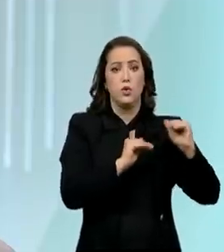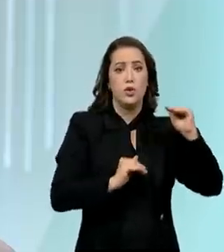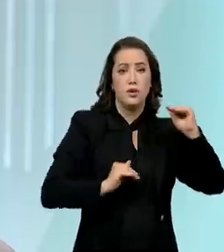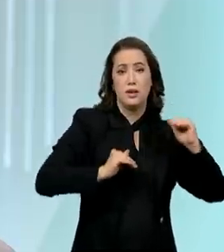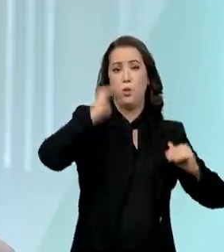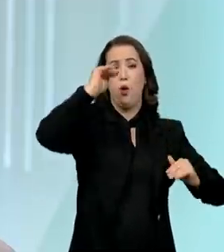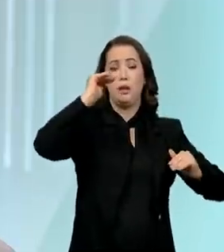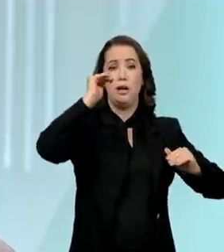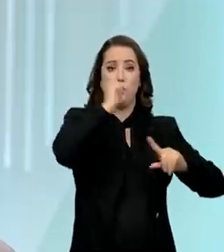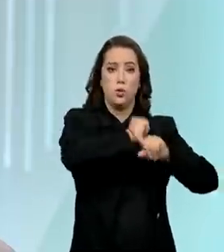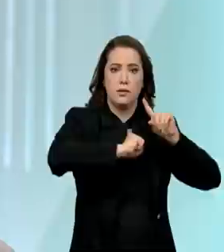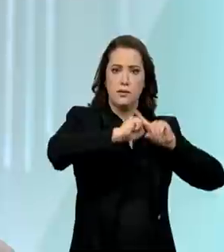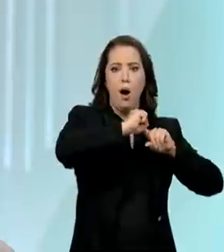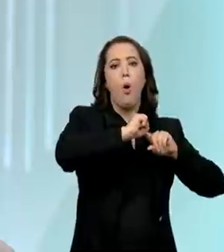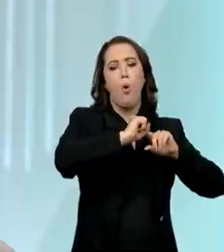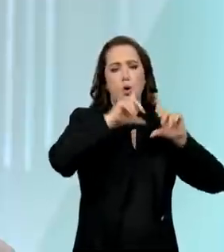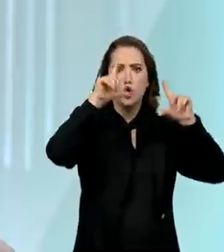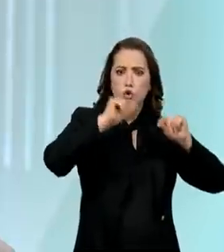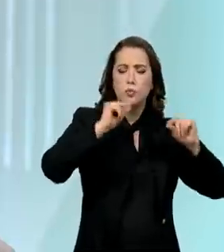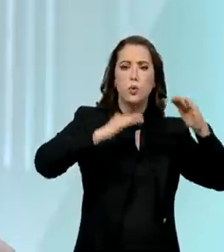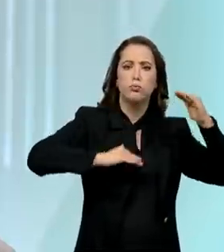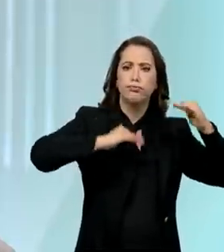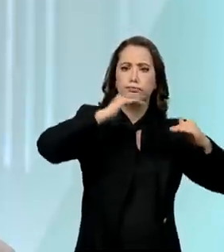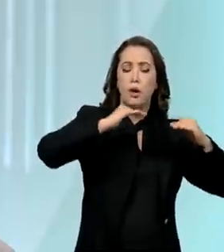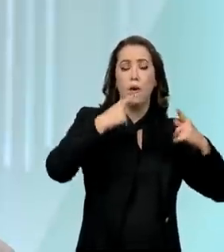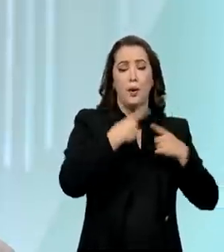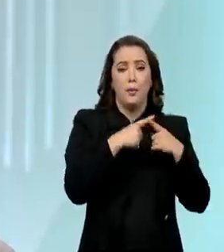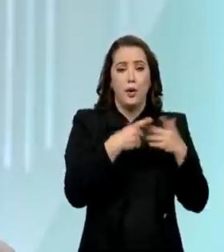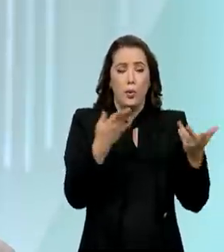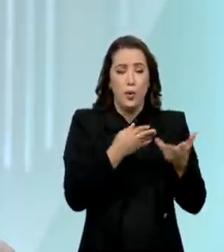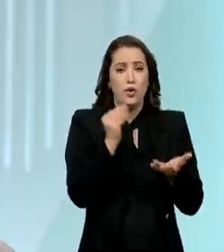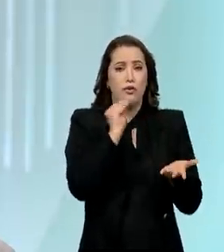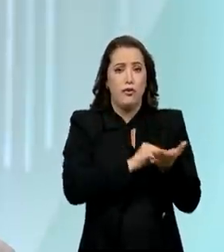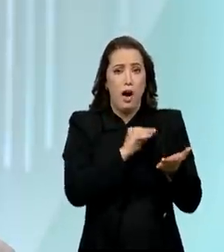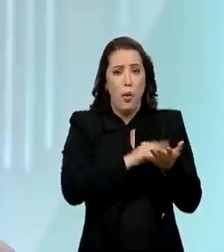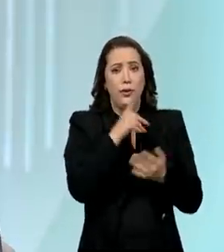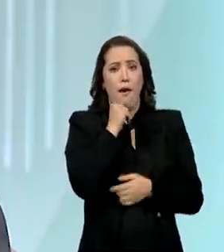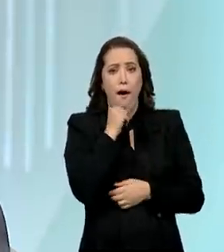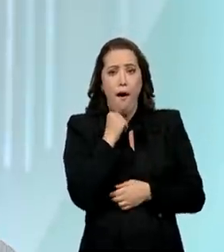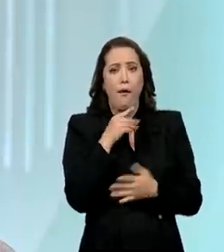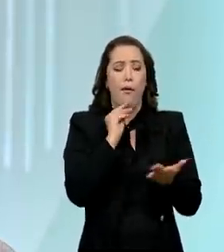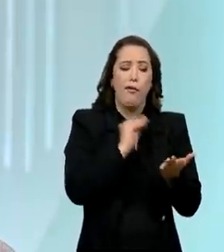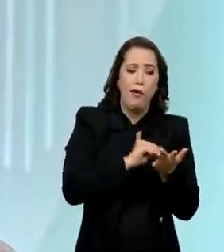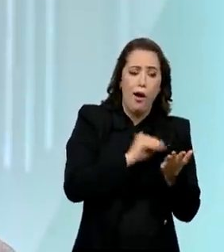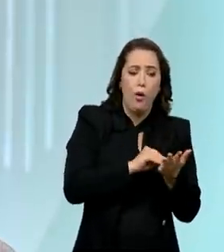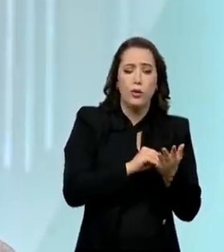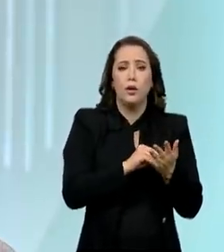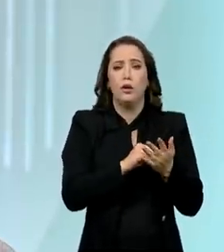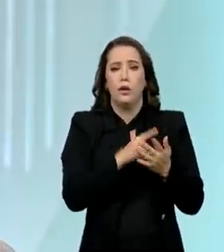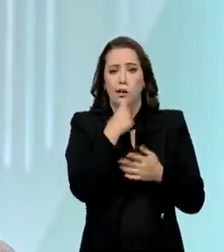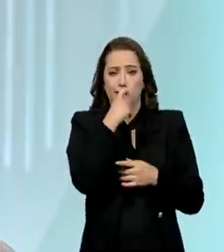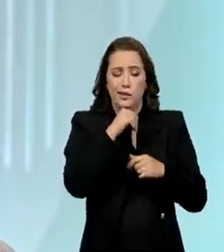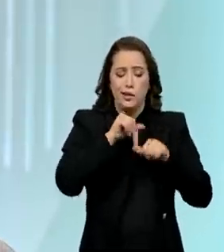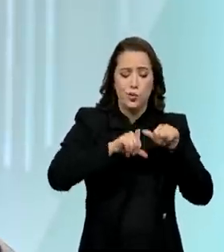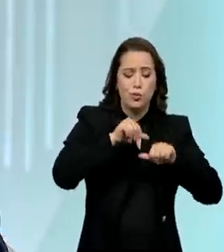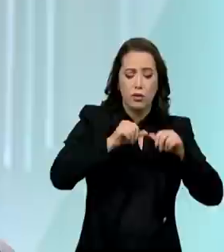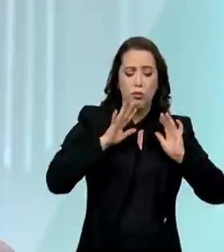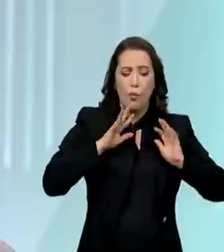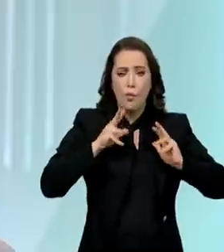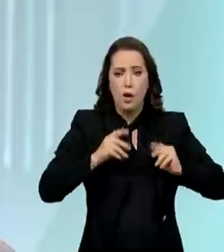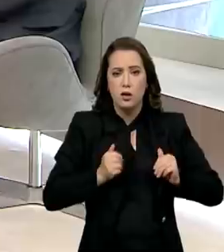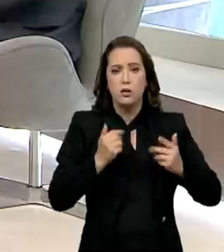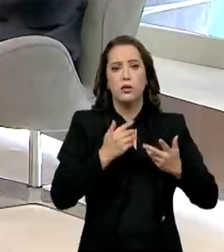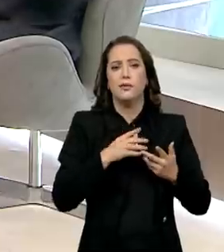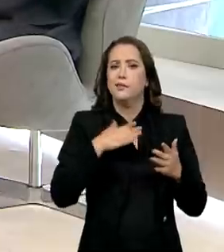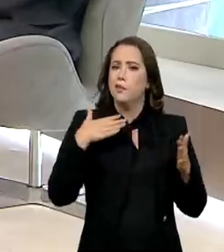história. A ausência, falta de água tratada, de esgoto em casa, é uma grande barreira para o desenvolvimento social, para a